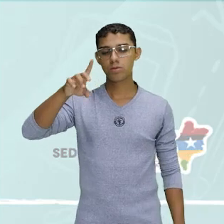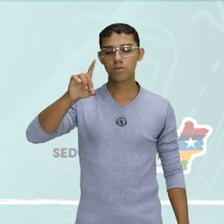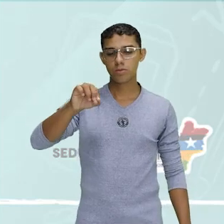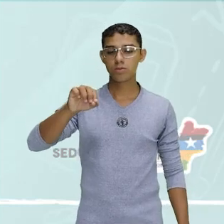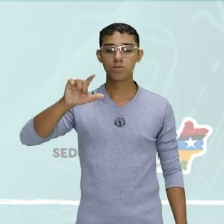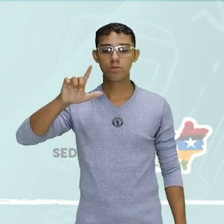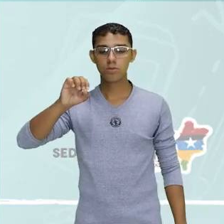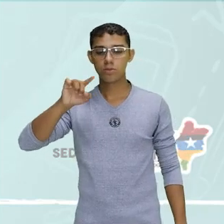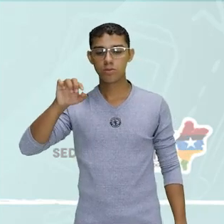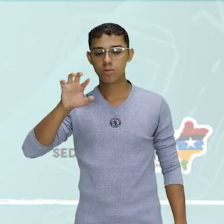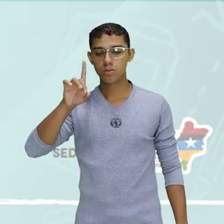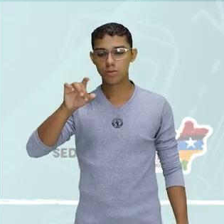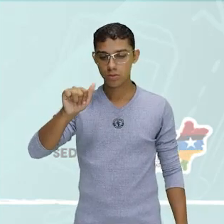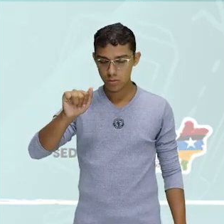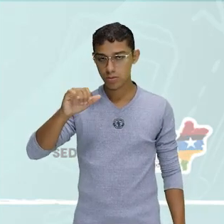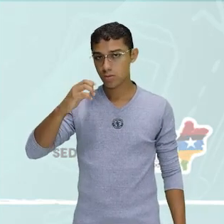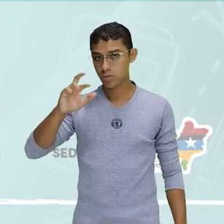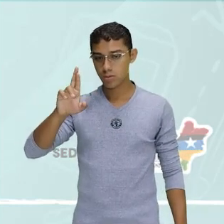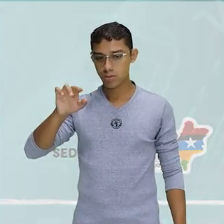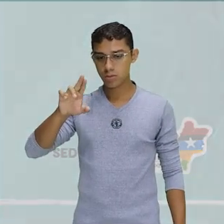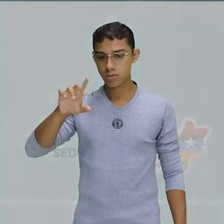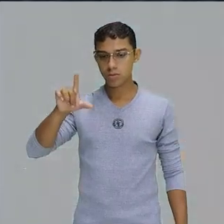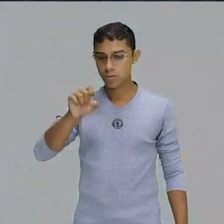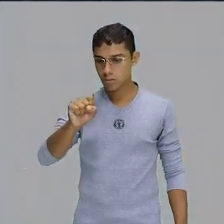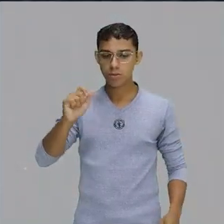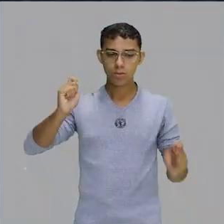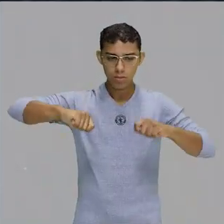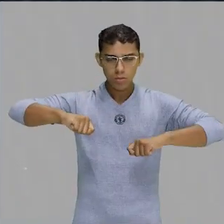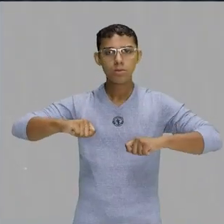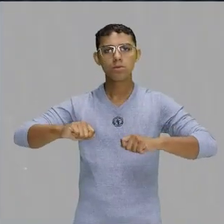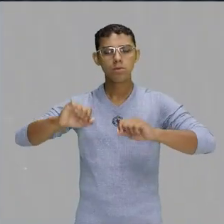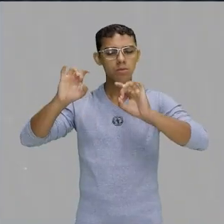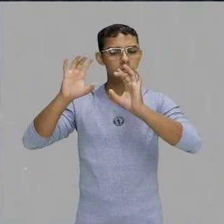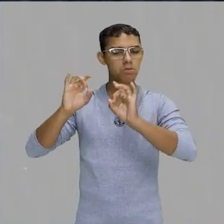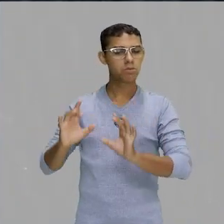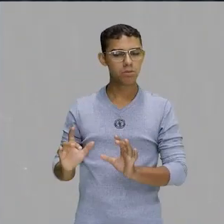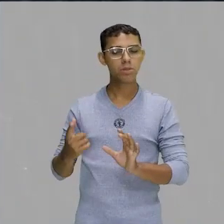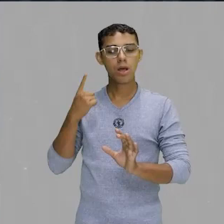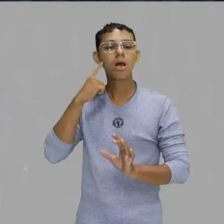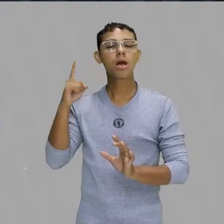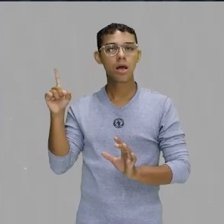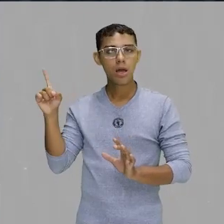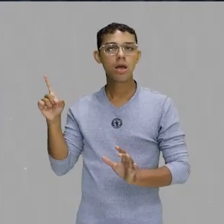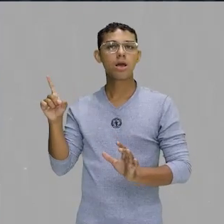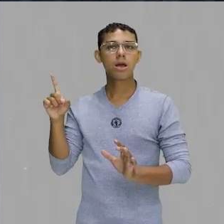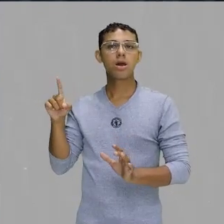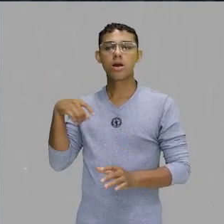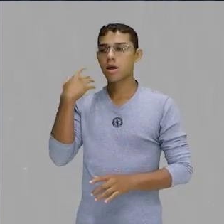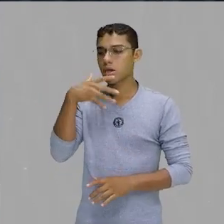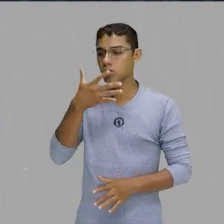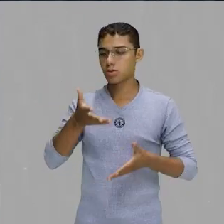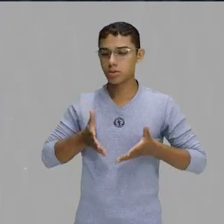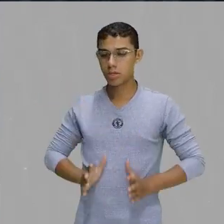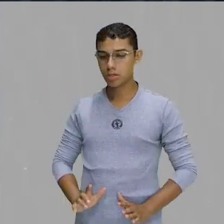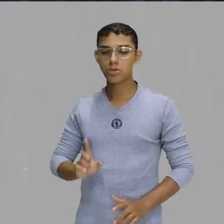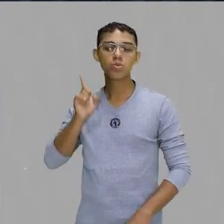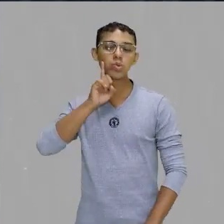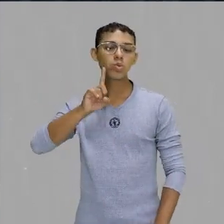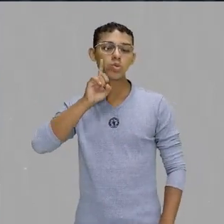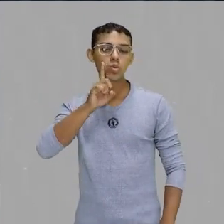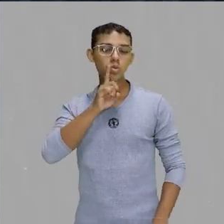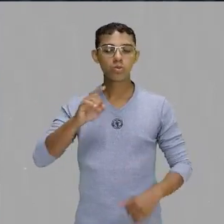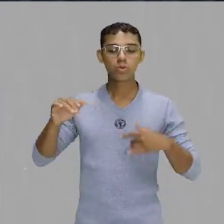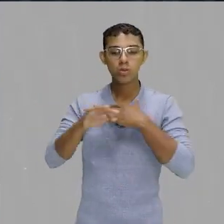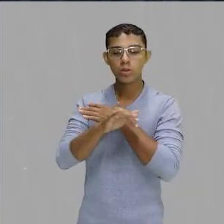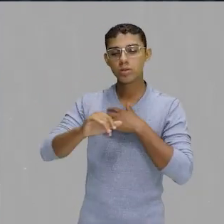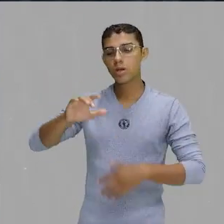especial. Por quê? Por quê? Porque ele é o cantor nascido no Brooklyn, tá? Nos princípios dos anos 70